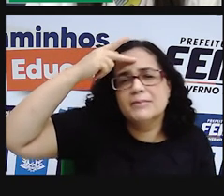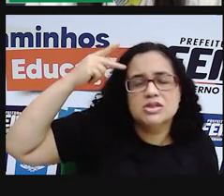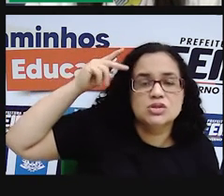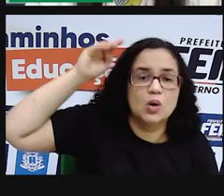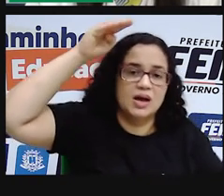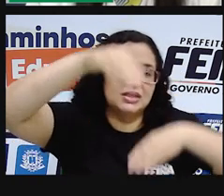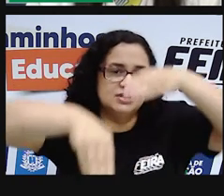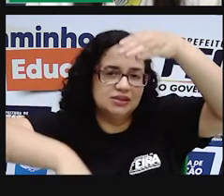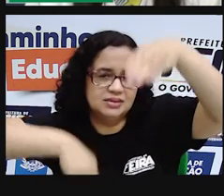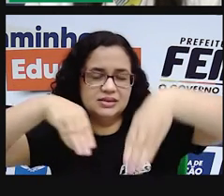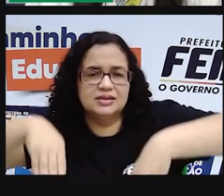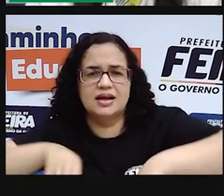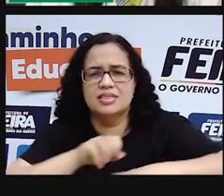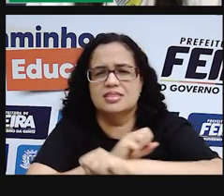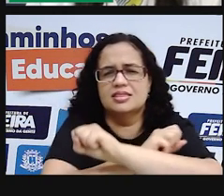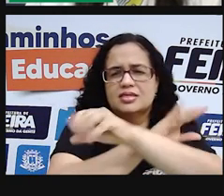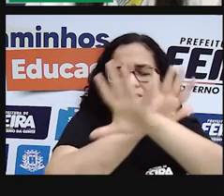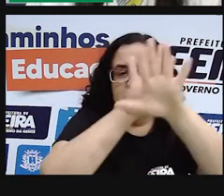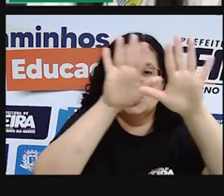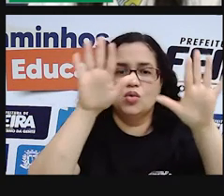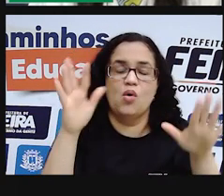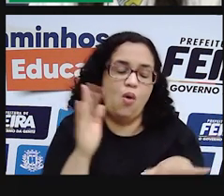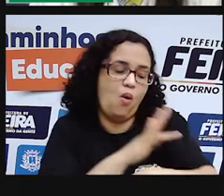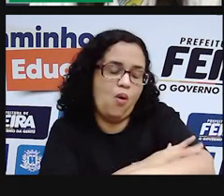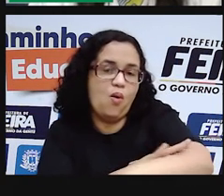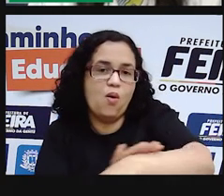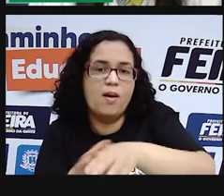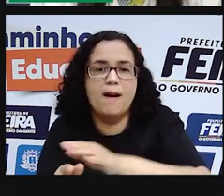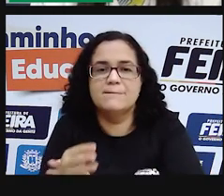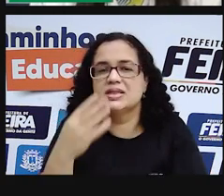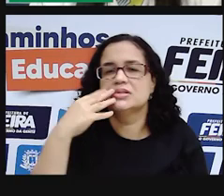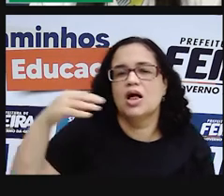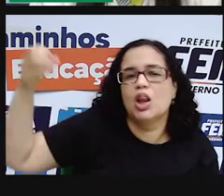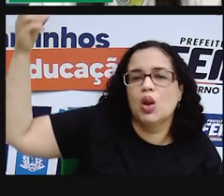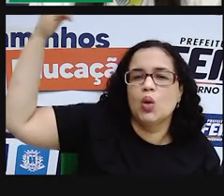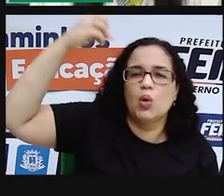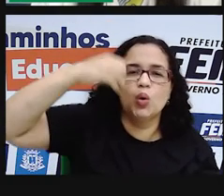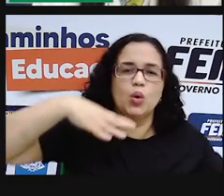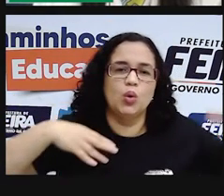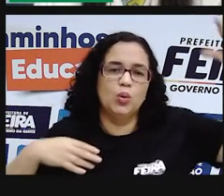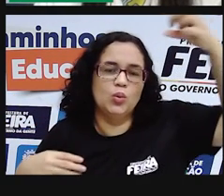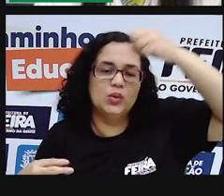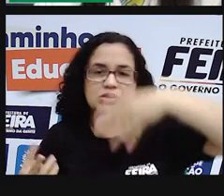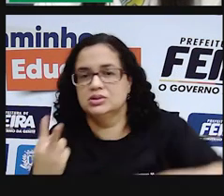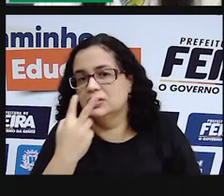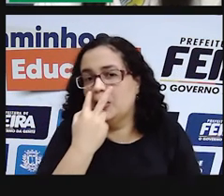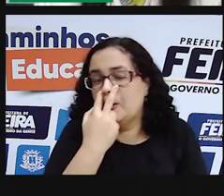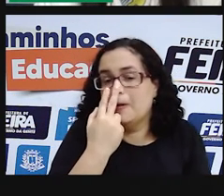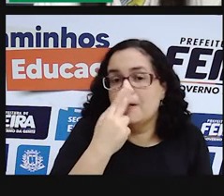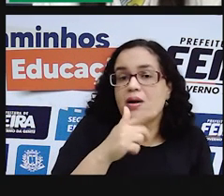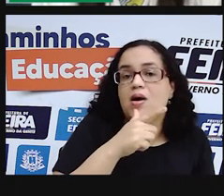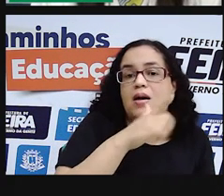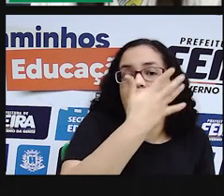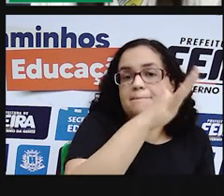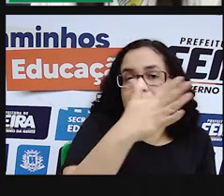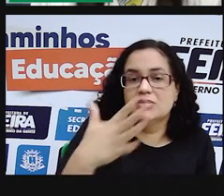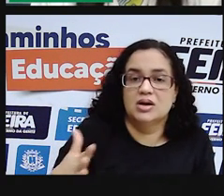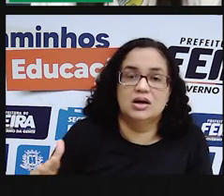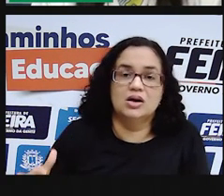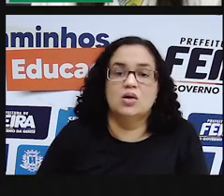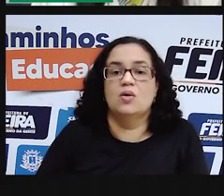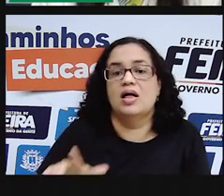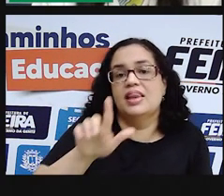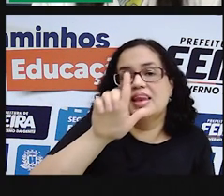quando nadam ficam com uma luminosidade ao redor, ele possui ligação com o mar. Então ele não é um